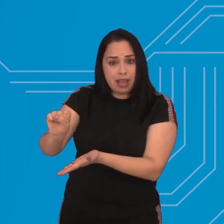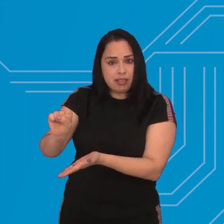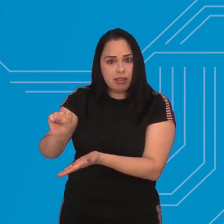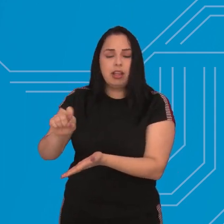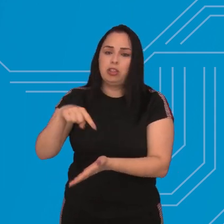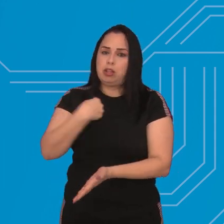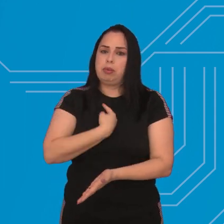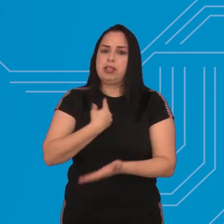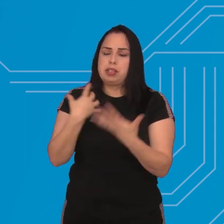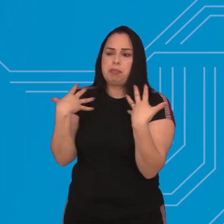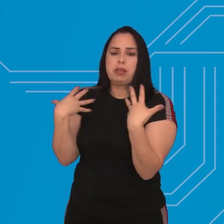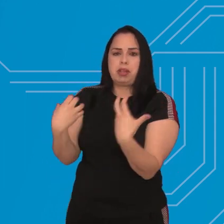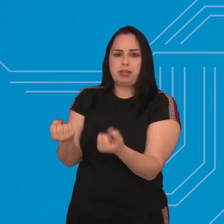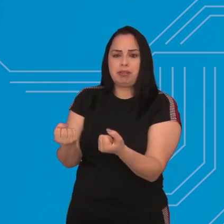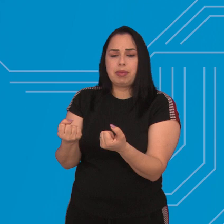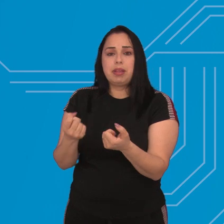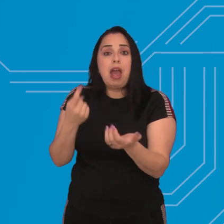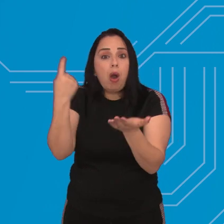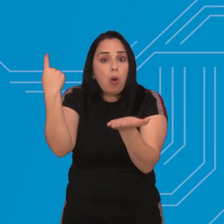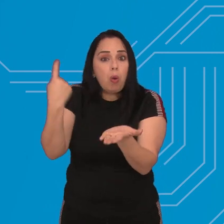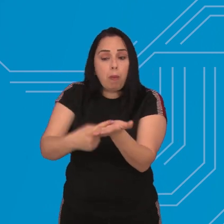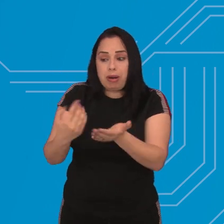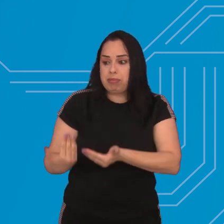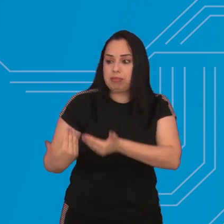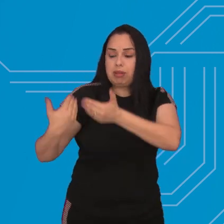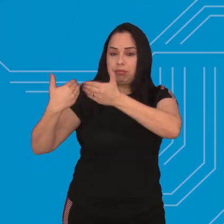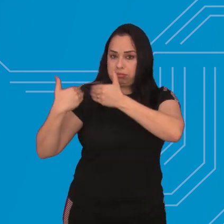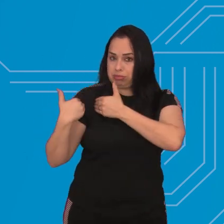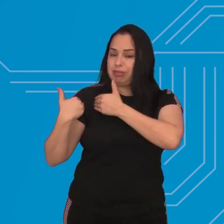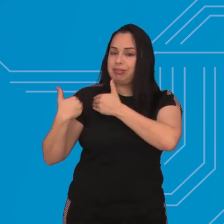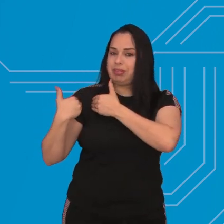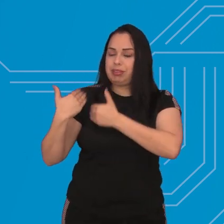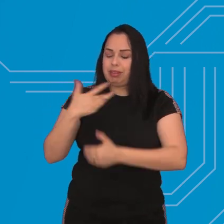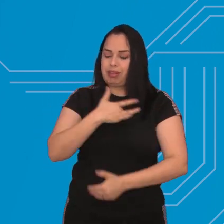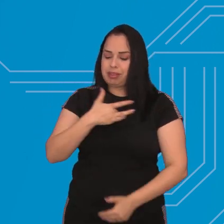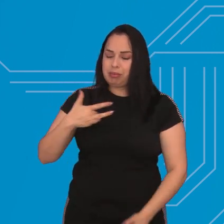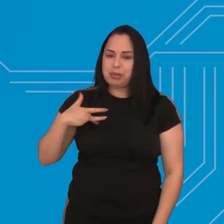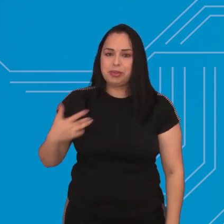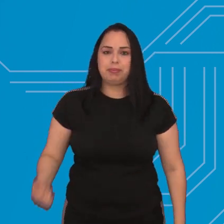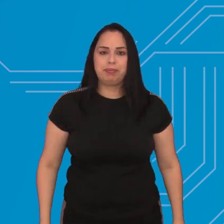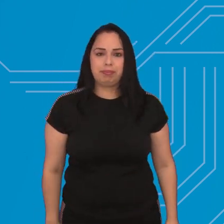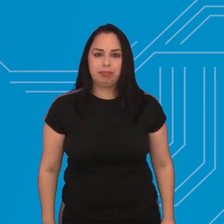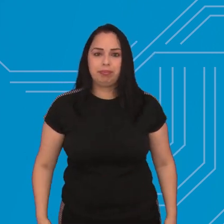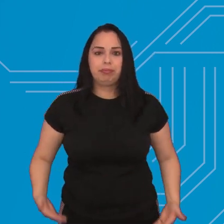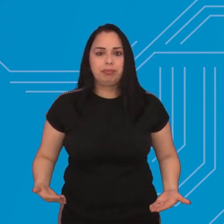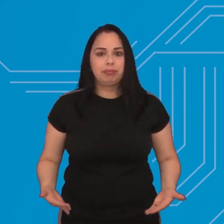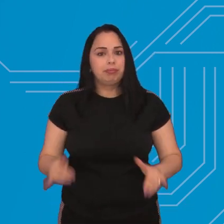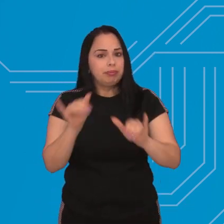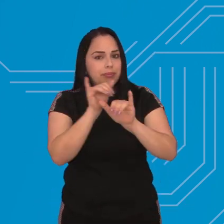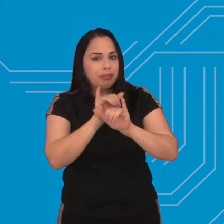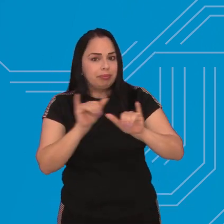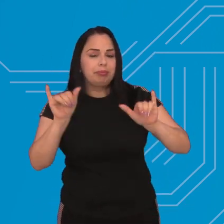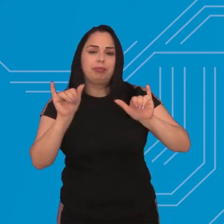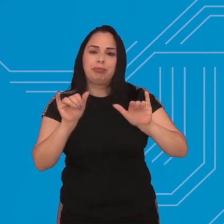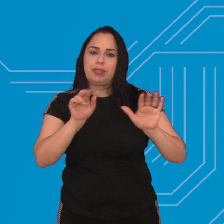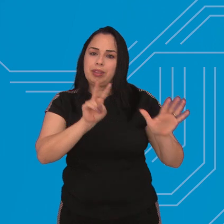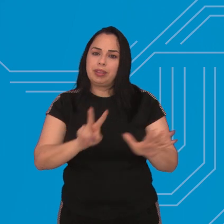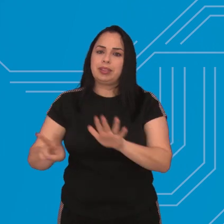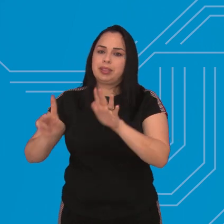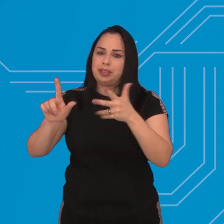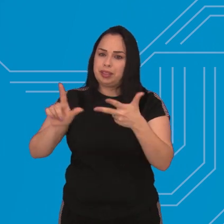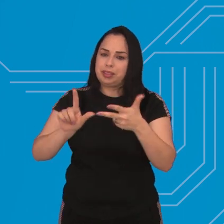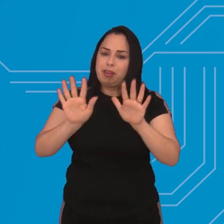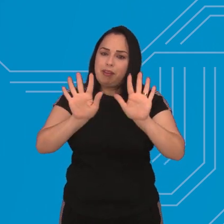nossa parte para aumentar a adesão viu isso é um compromisso com a nossa saúde e com a saúde do próximo Recado dado Semana